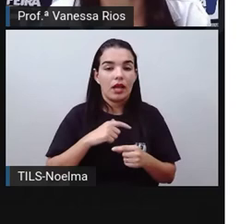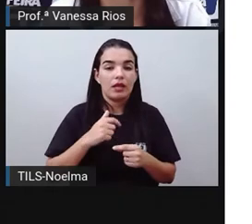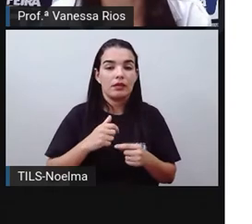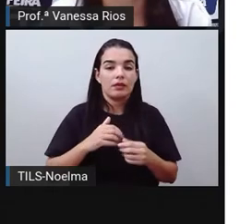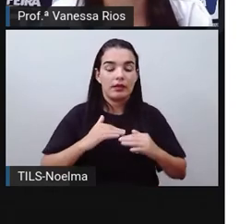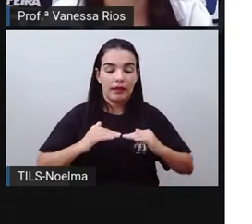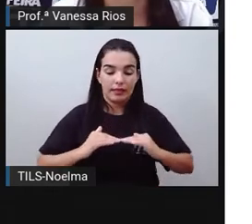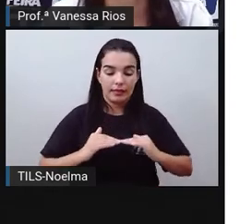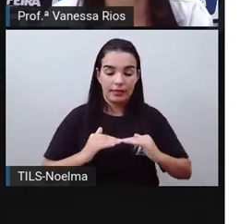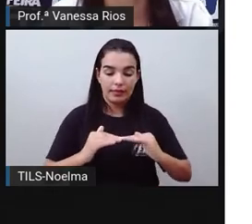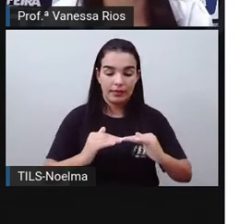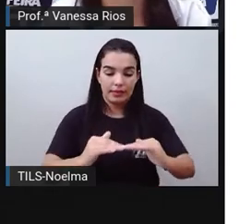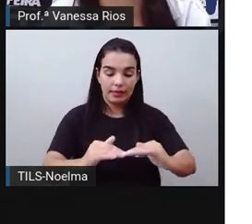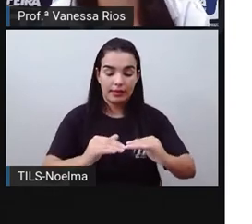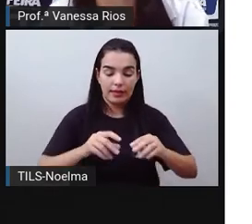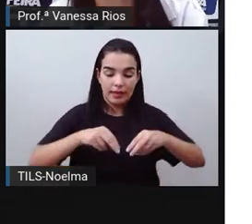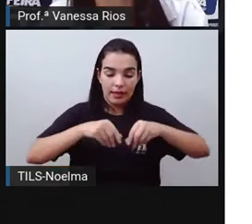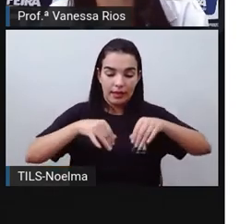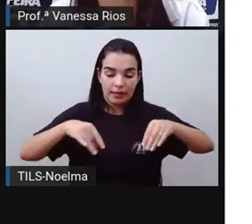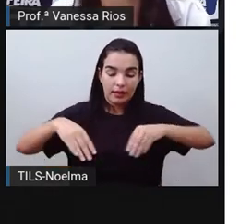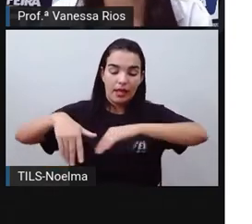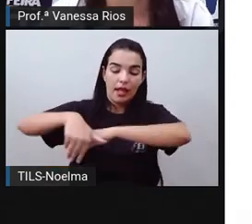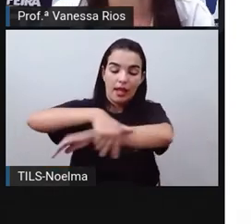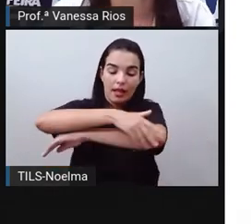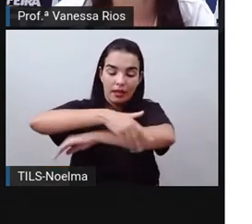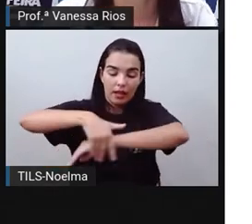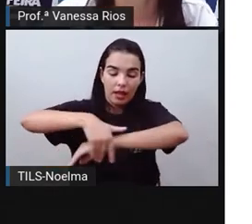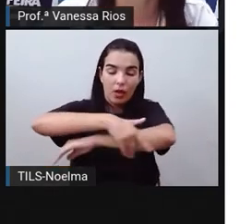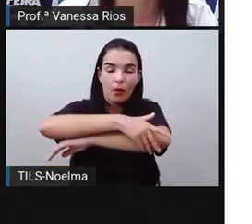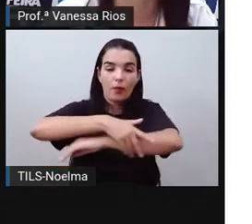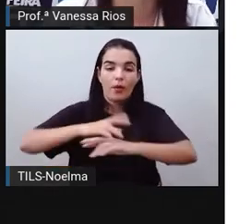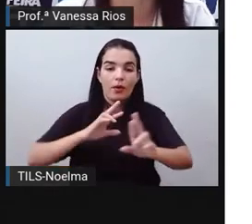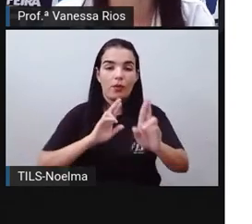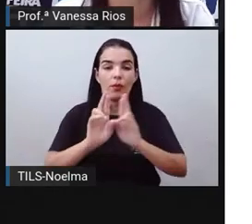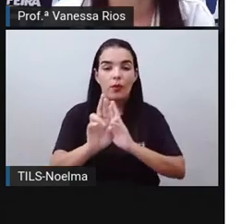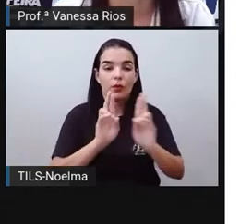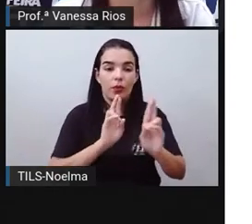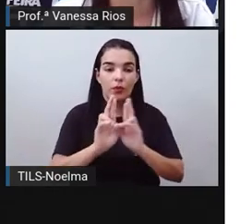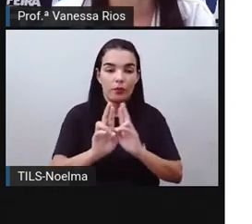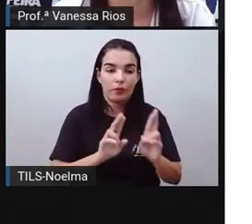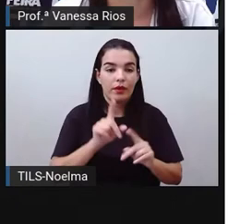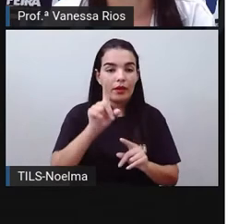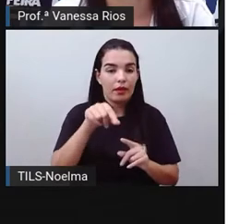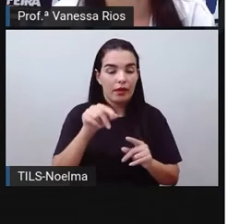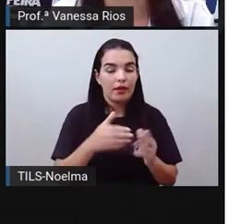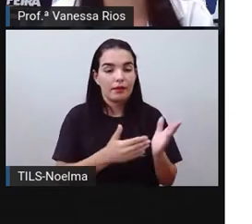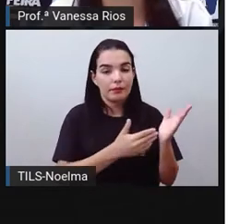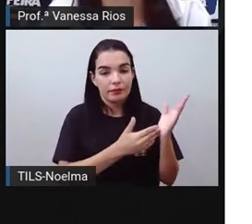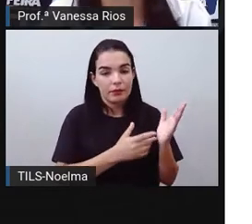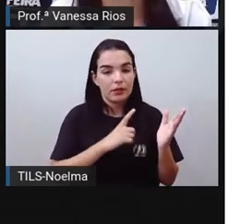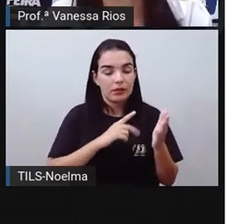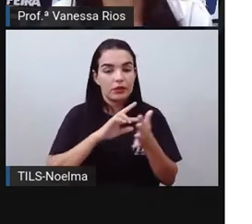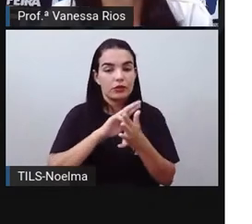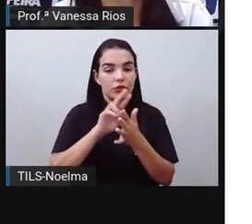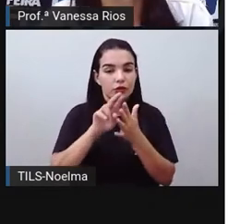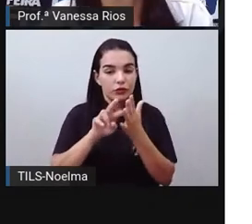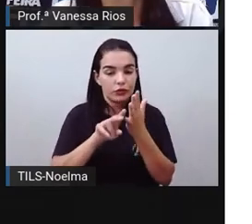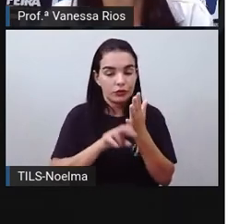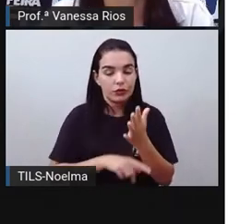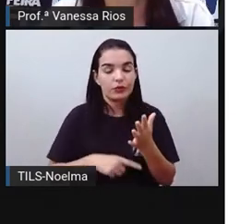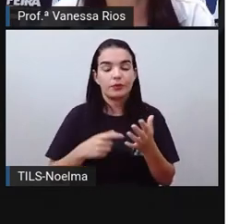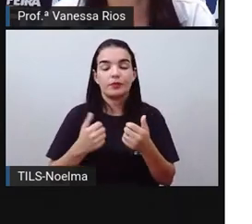terra, né, pelas estradas, pelas ruas, pelas rodovias. E aí existem diferentes tipos de